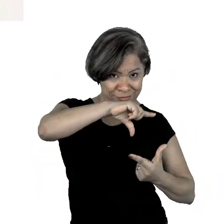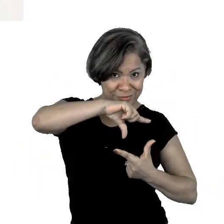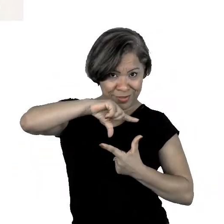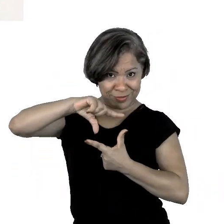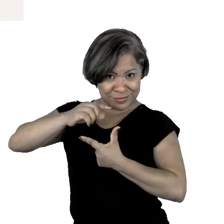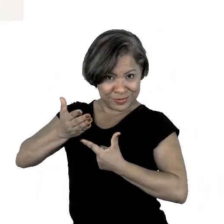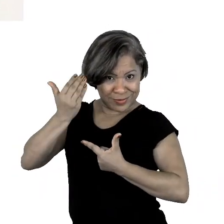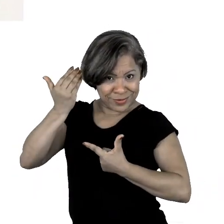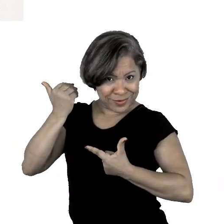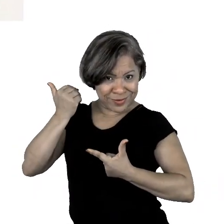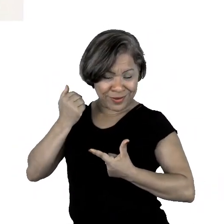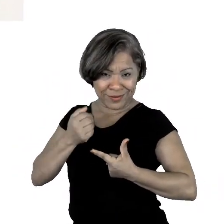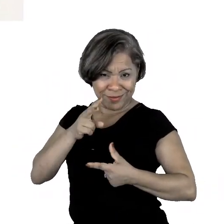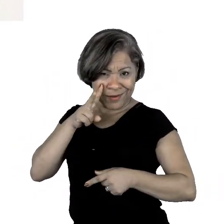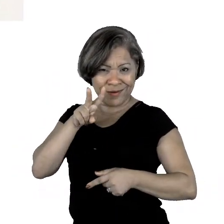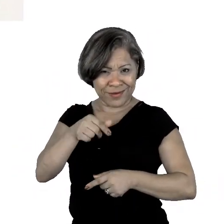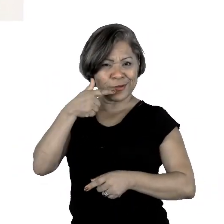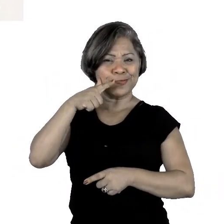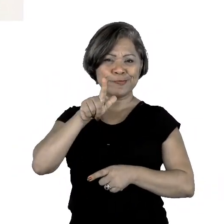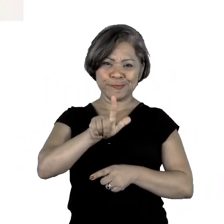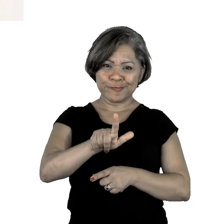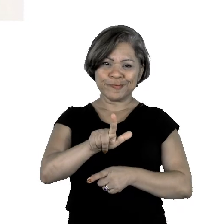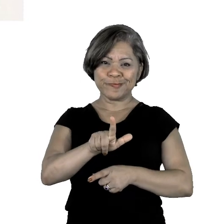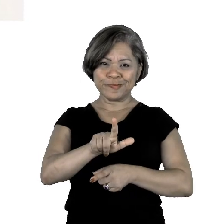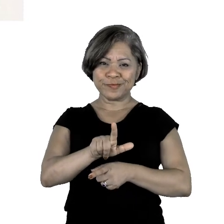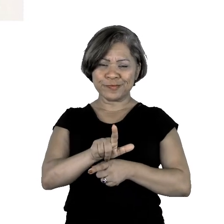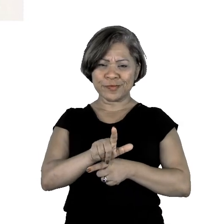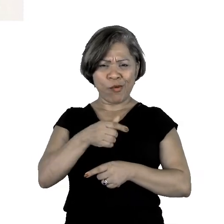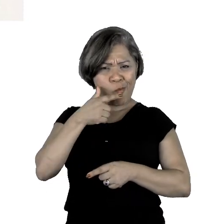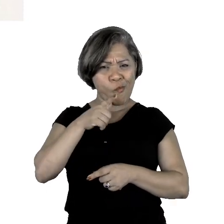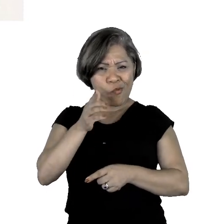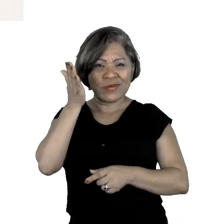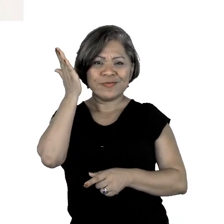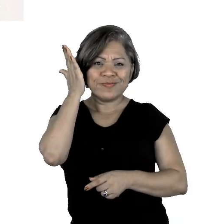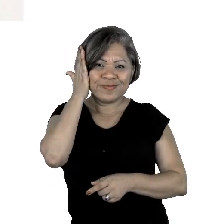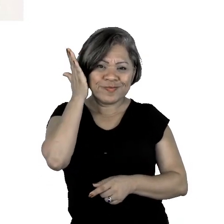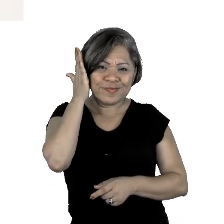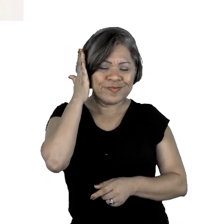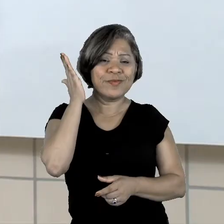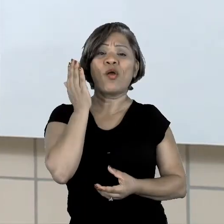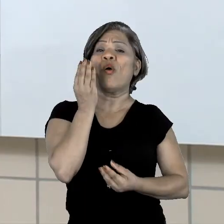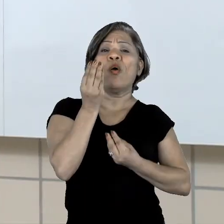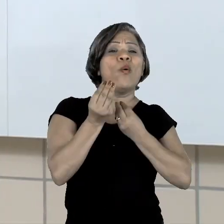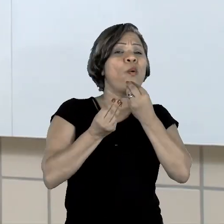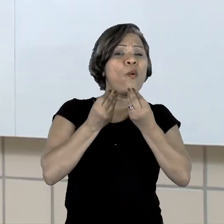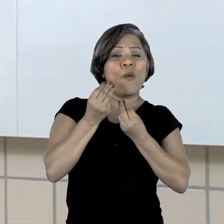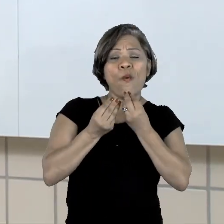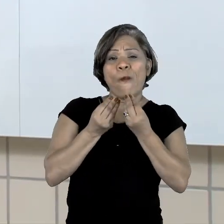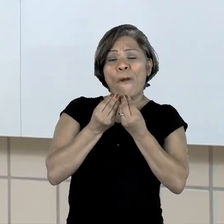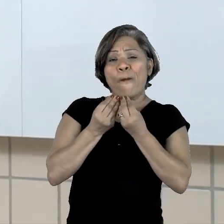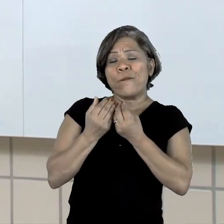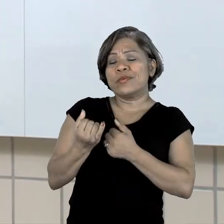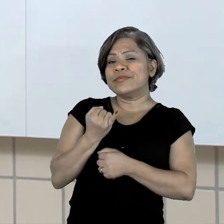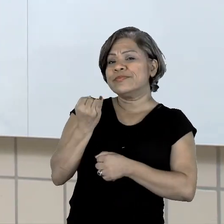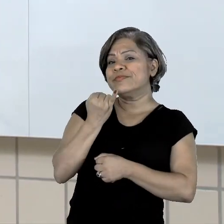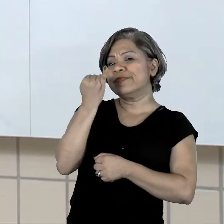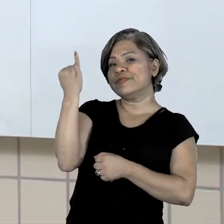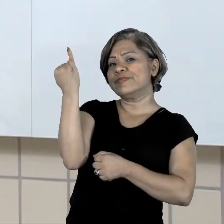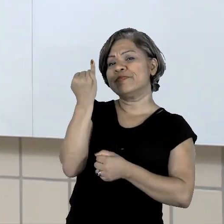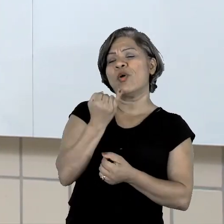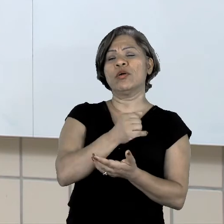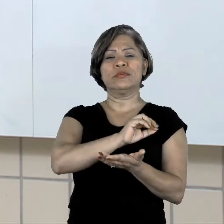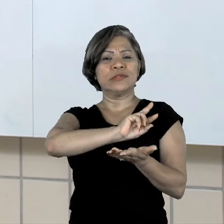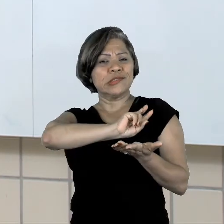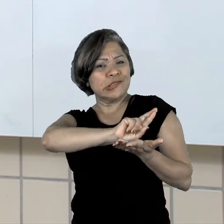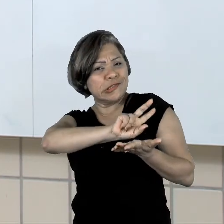Conseguiram observar? Conseguiram entender o quanto é importante os recursos dentro da história em